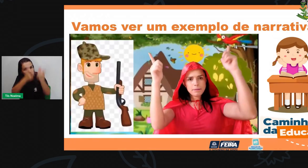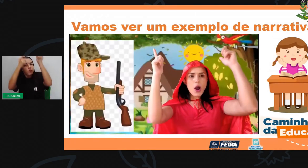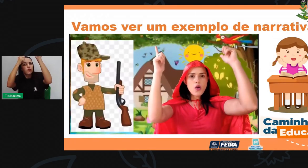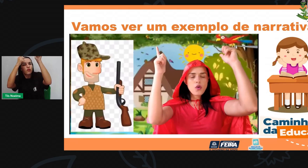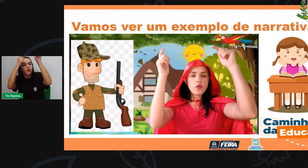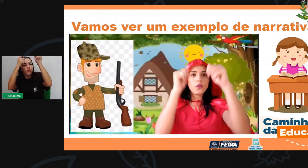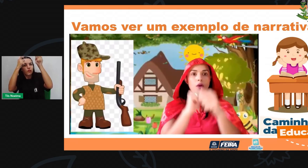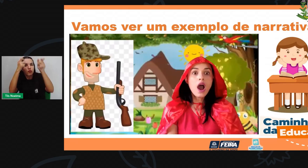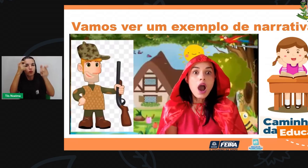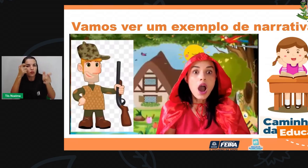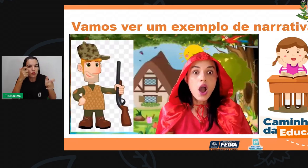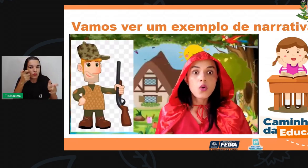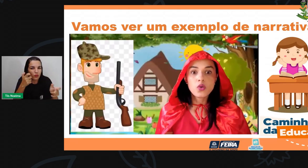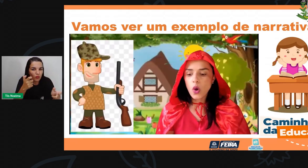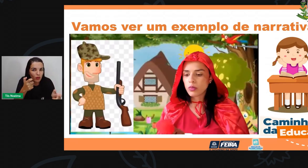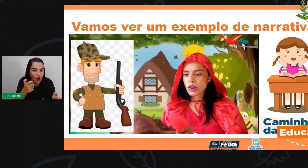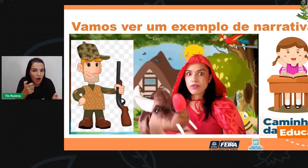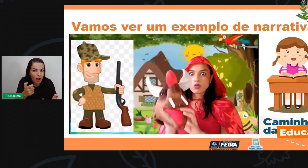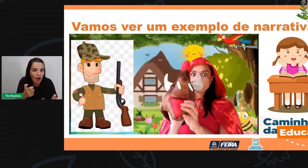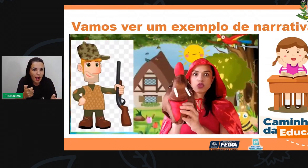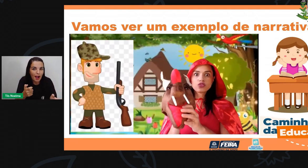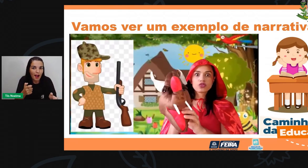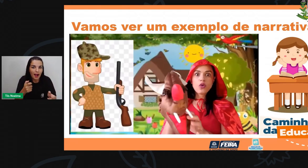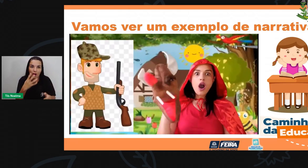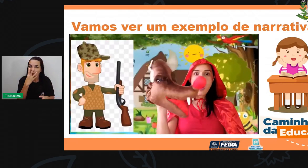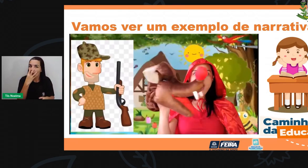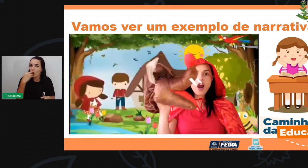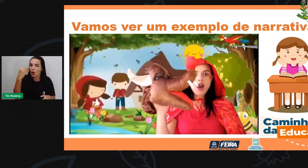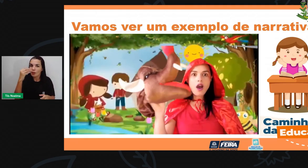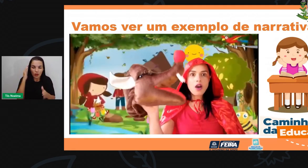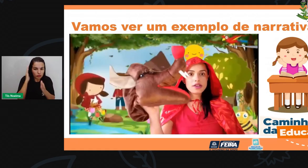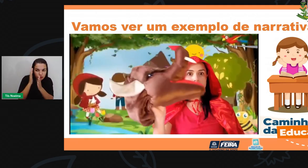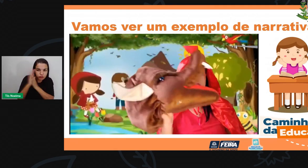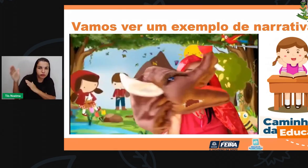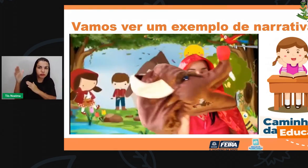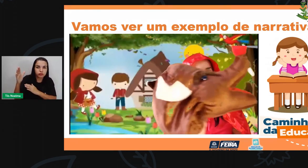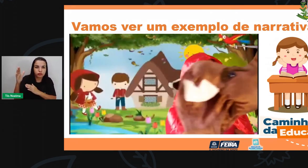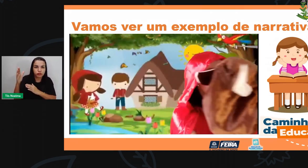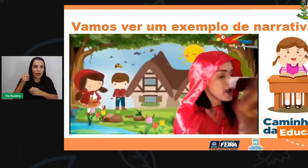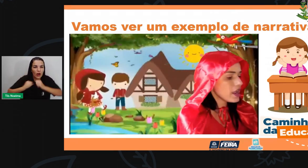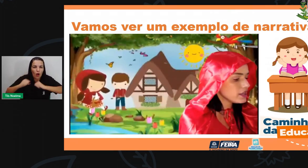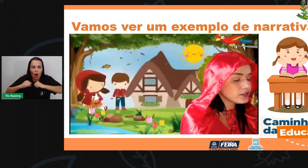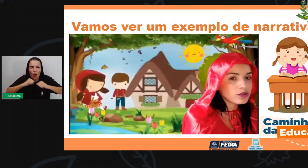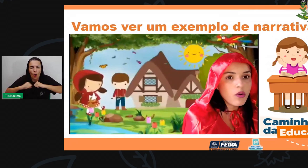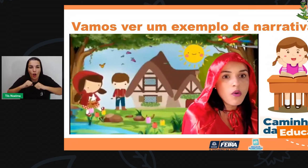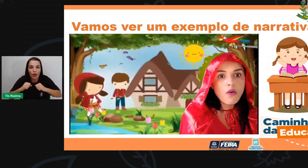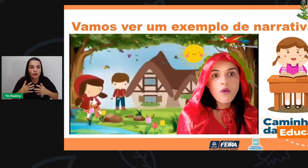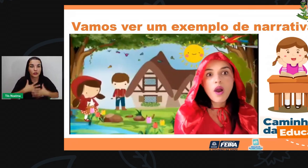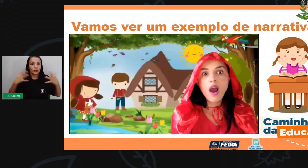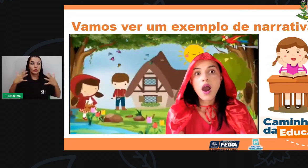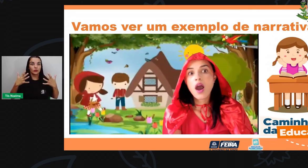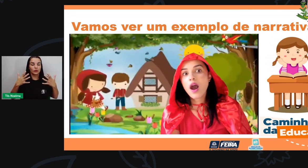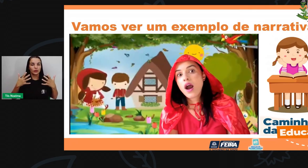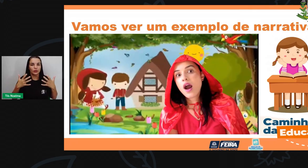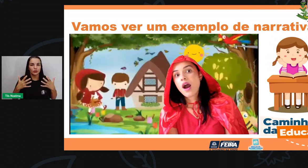espingarda O lobo levou um susto E saiu correndo